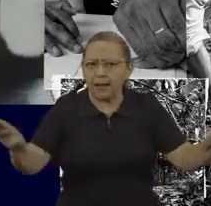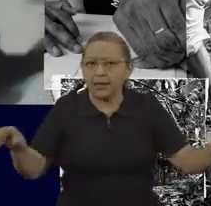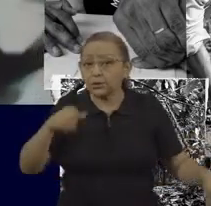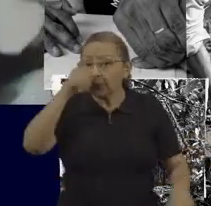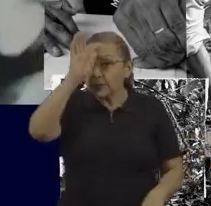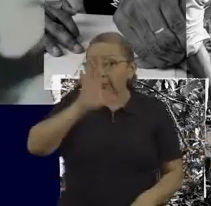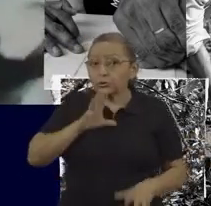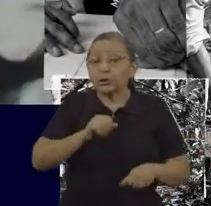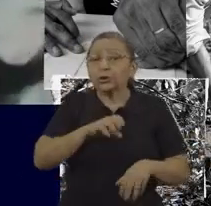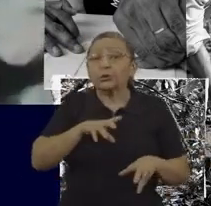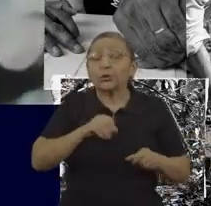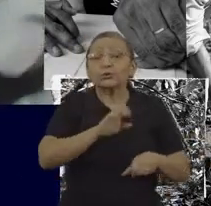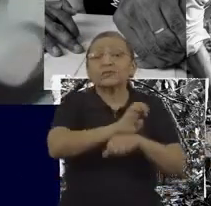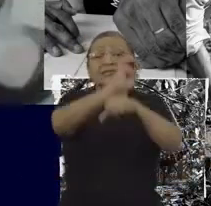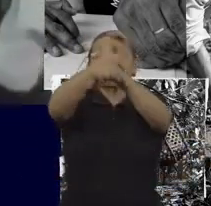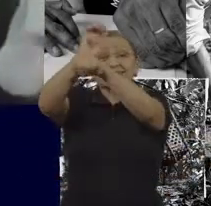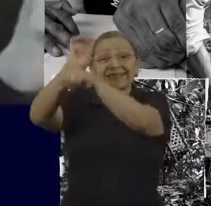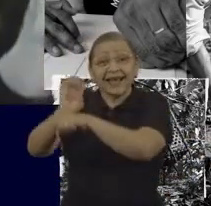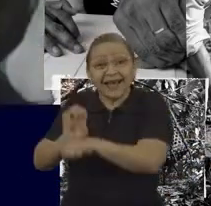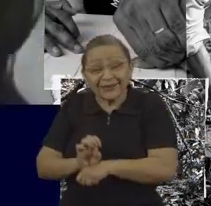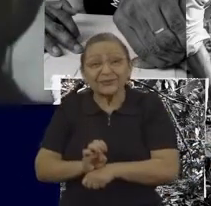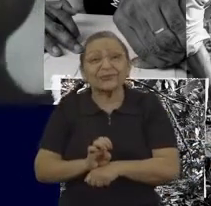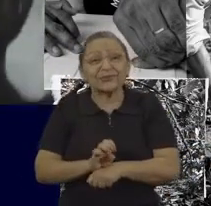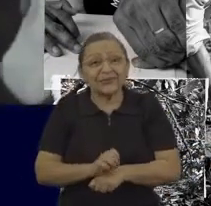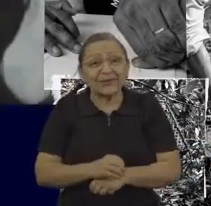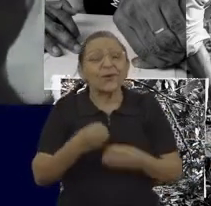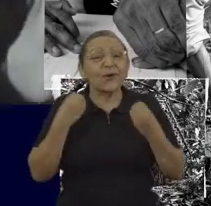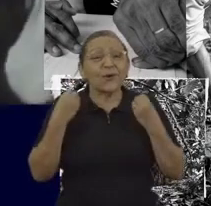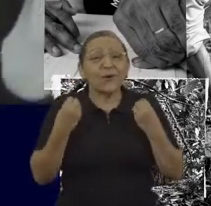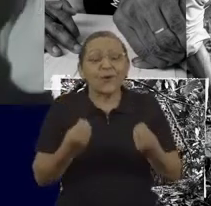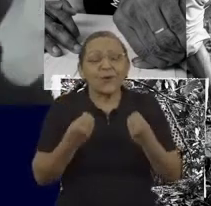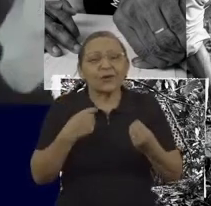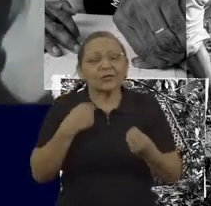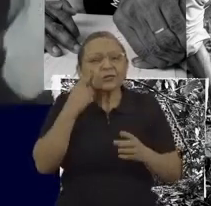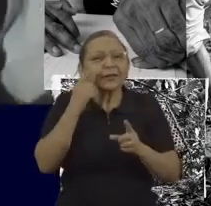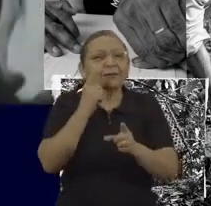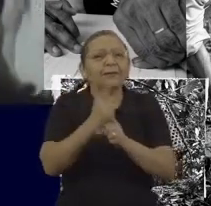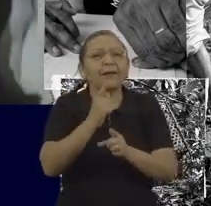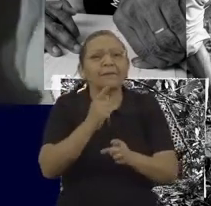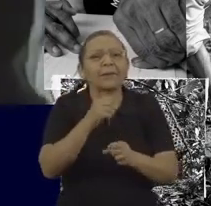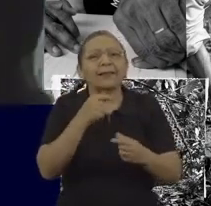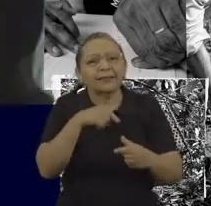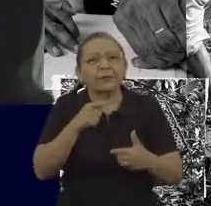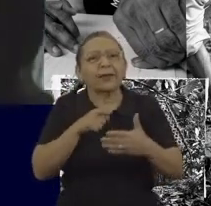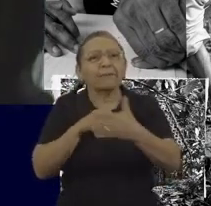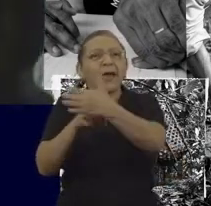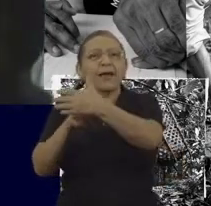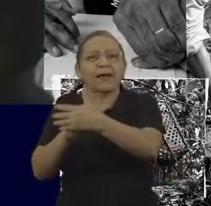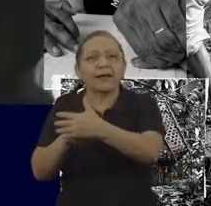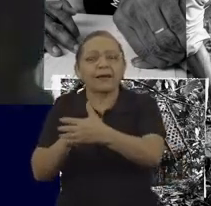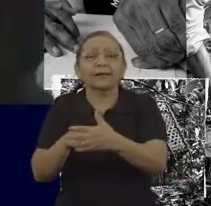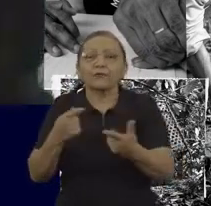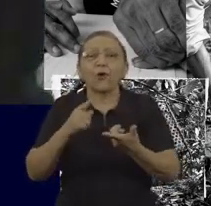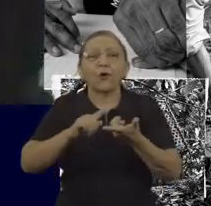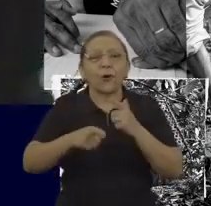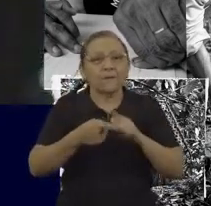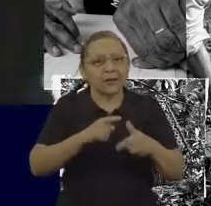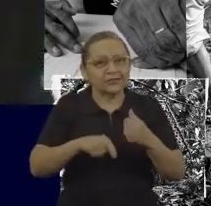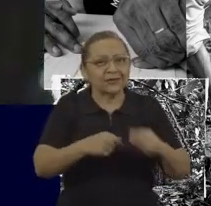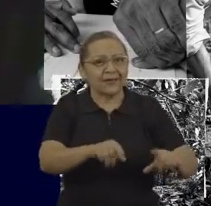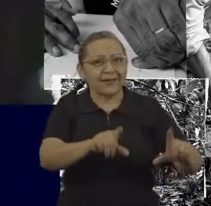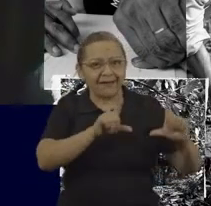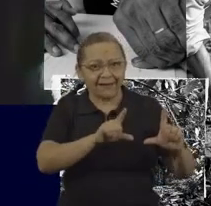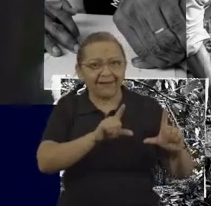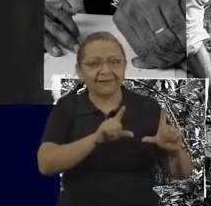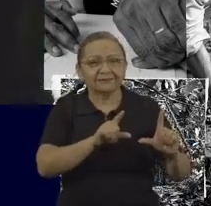inteiro, em todos os estados do país e como que a gente identifica para poder denunciar, né? Então eu vou aqui compartilhar a minha tela com uma